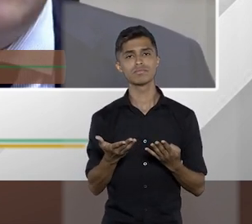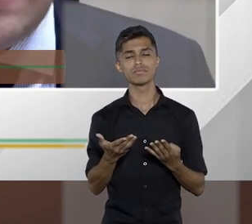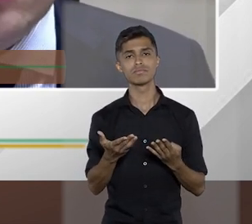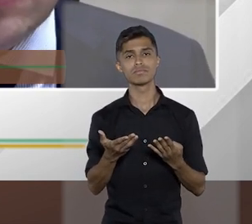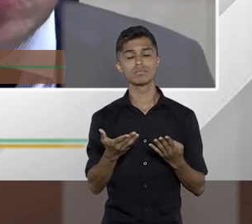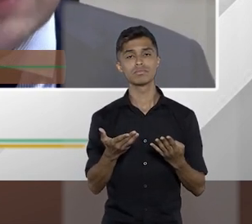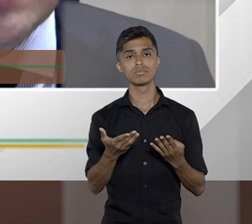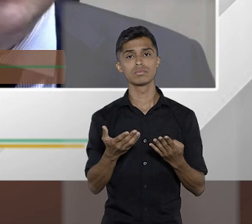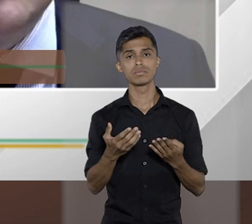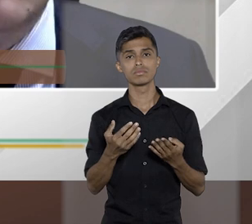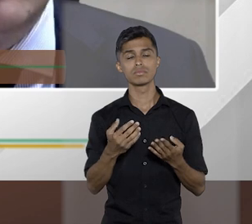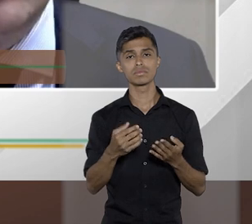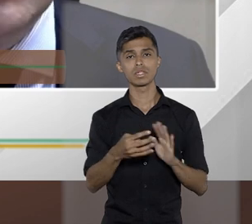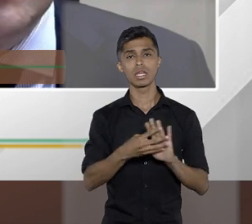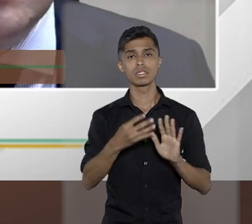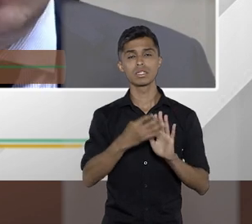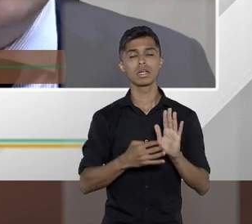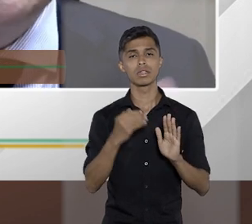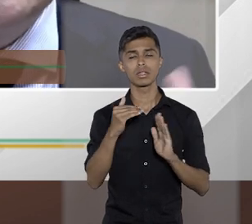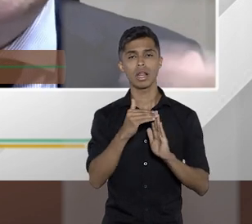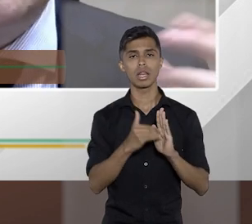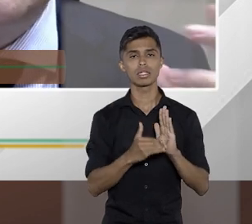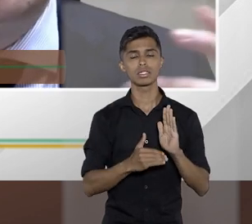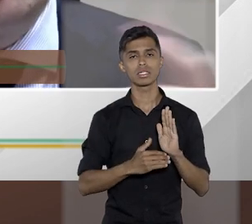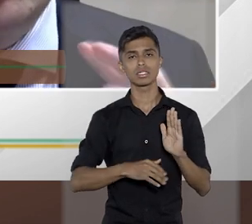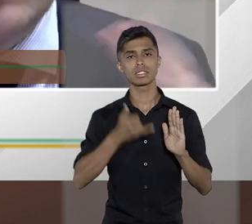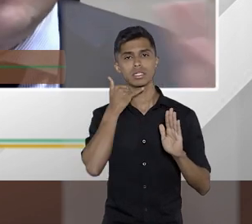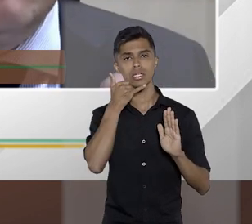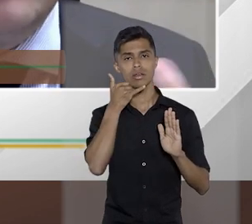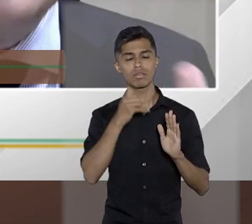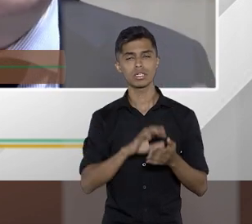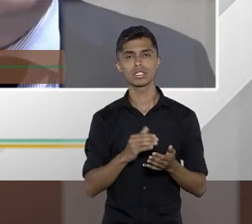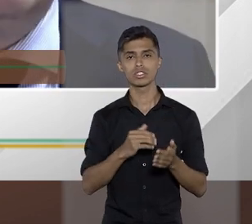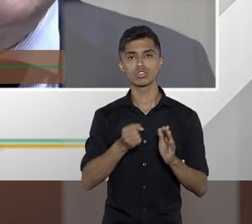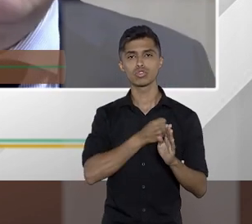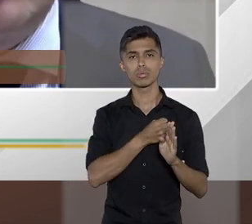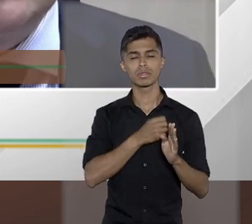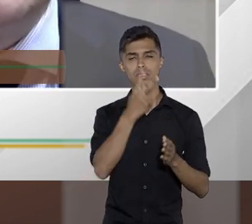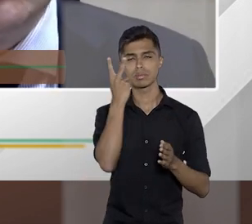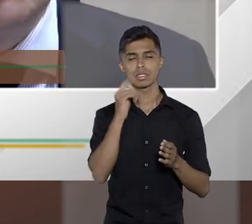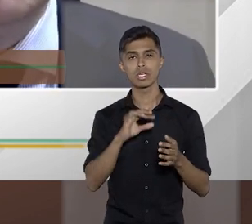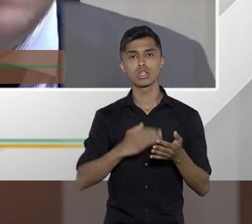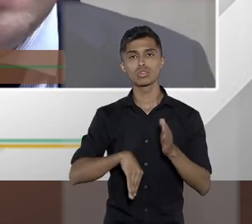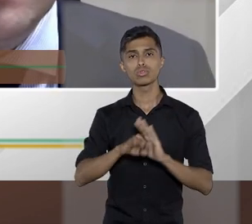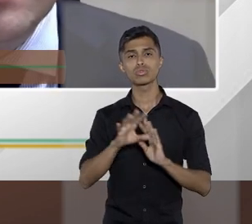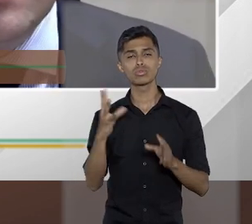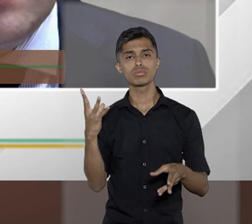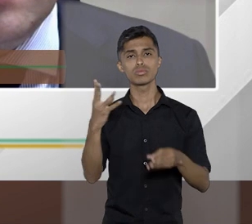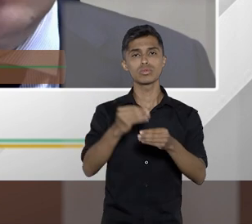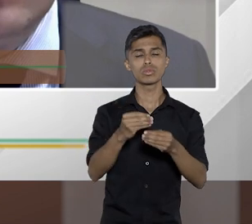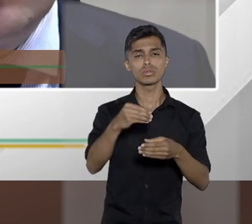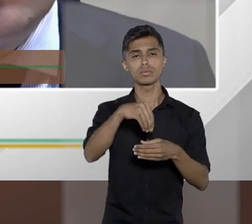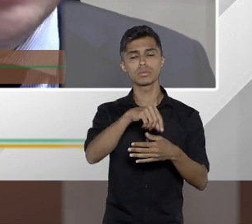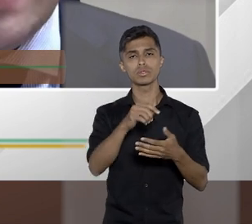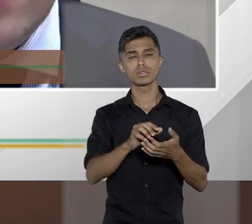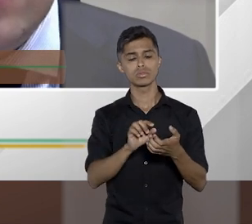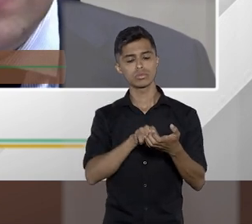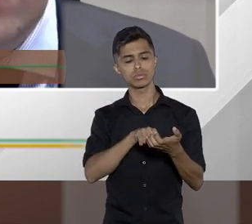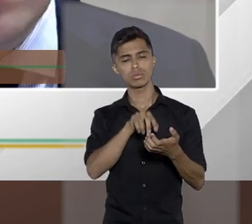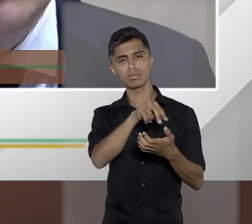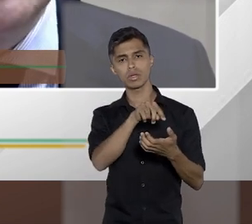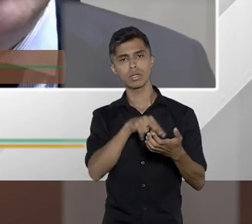a sua agenda telefônica ou seja tudo que ele faz na vida pode se resumir num